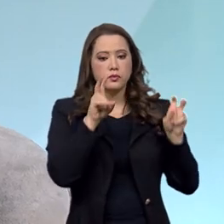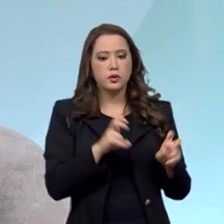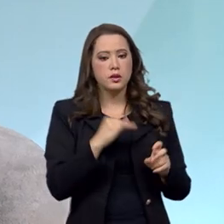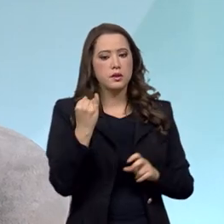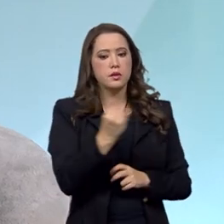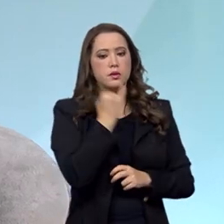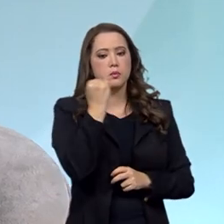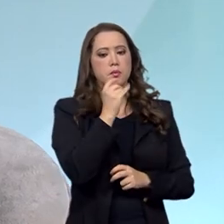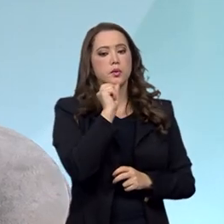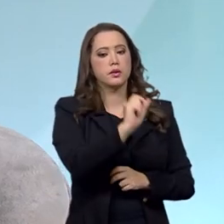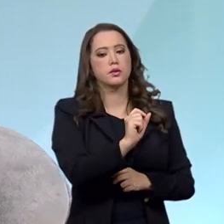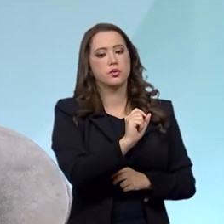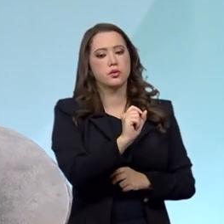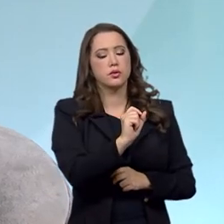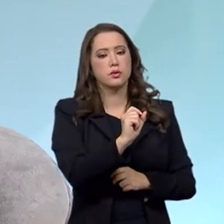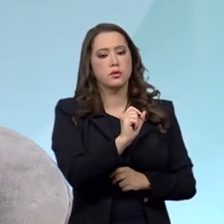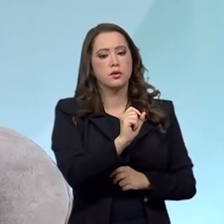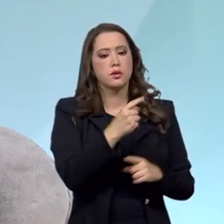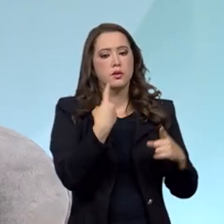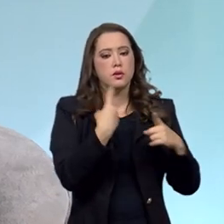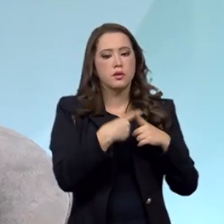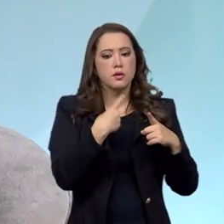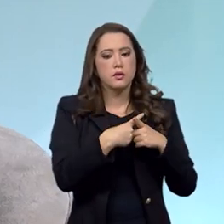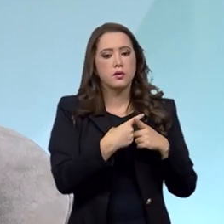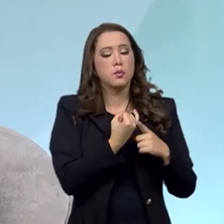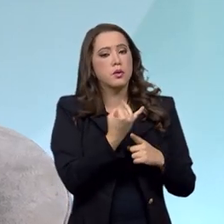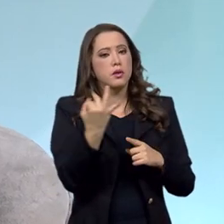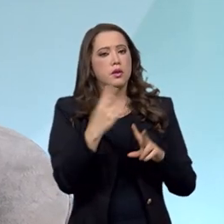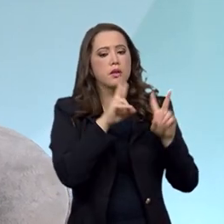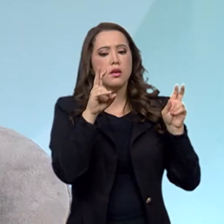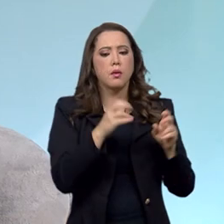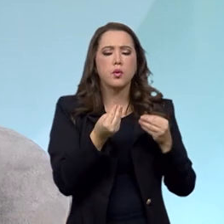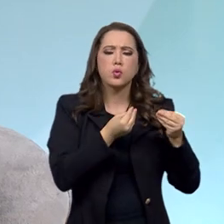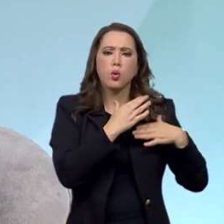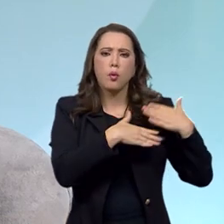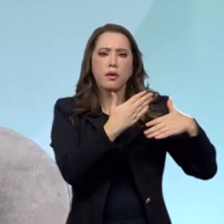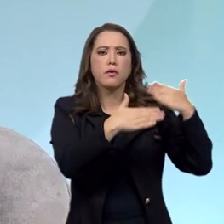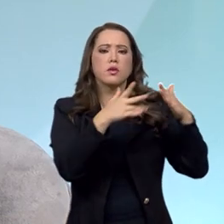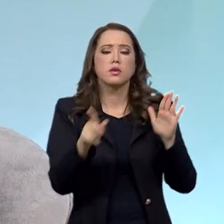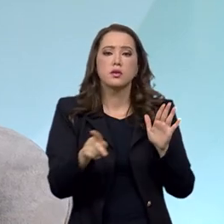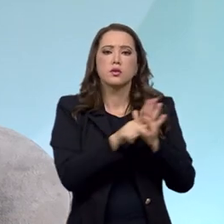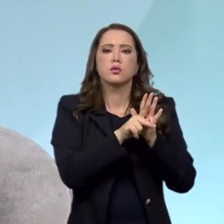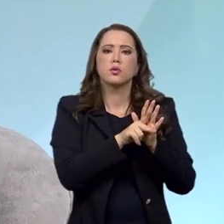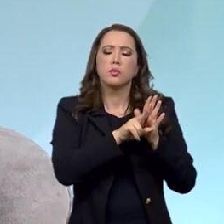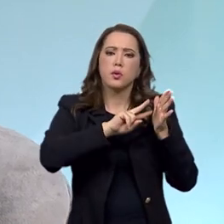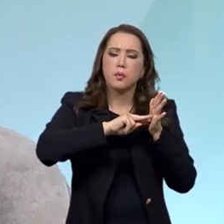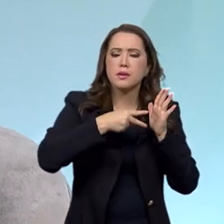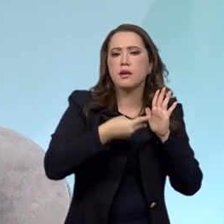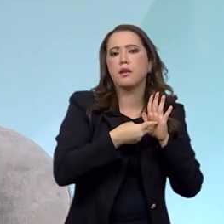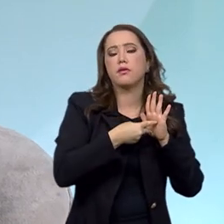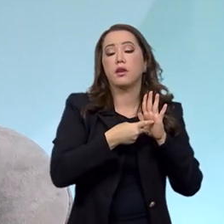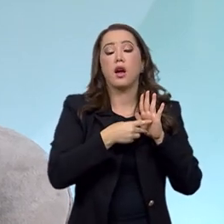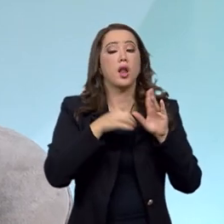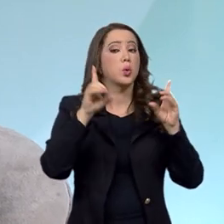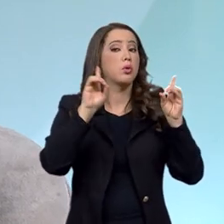muito importante, porque isso tem a ver com a evolução do próprio conceito de deficiência.